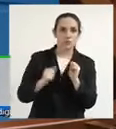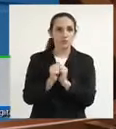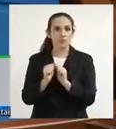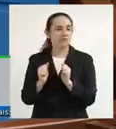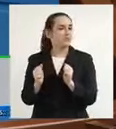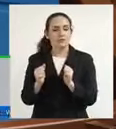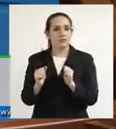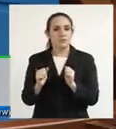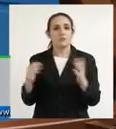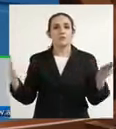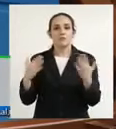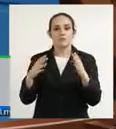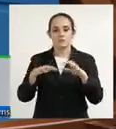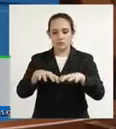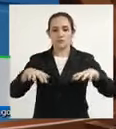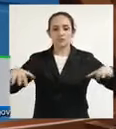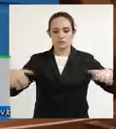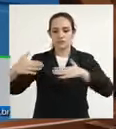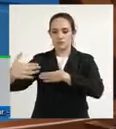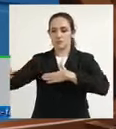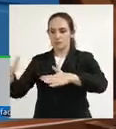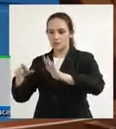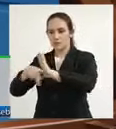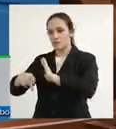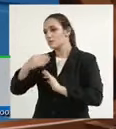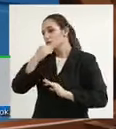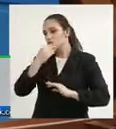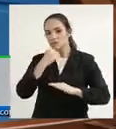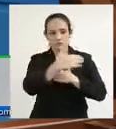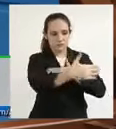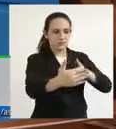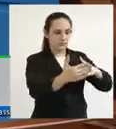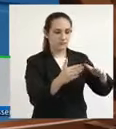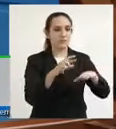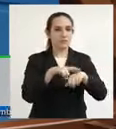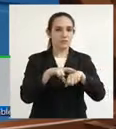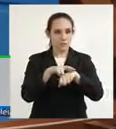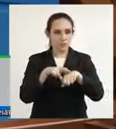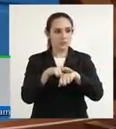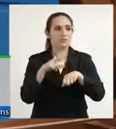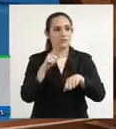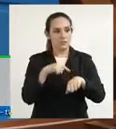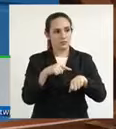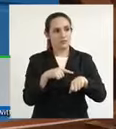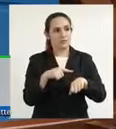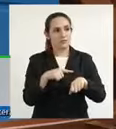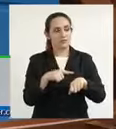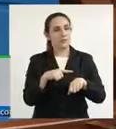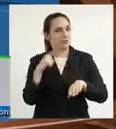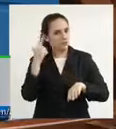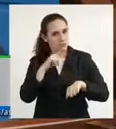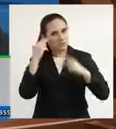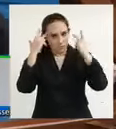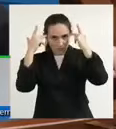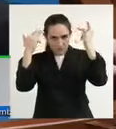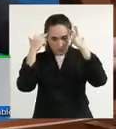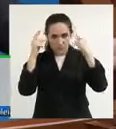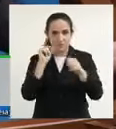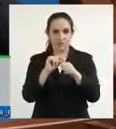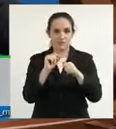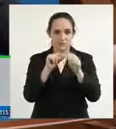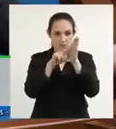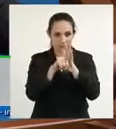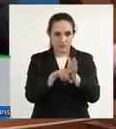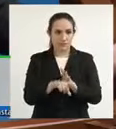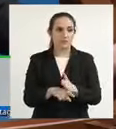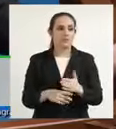infraestrutura vai permitir esta mulher que já está sendo vítima realmente ter condições de fazer esse exame com tranquilidade e vossa excelência